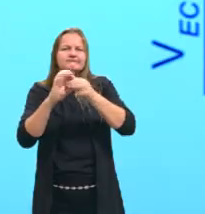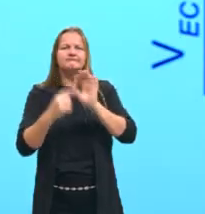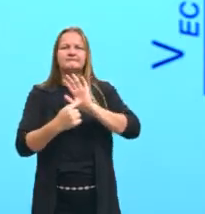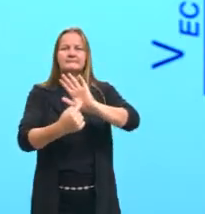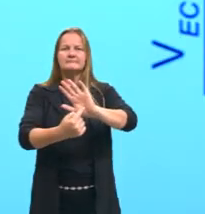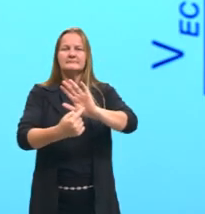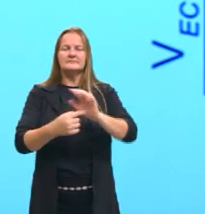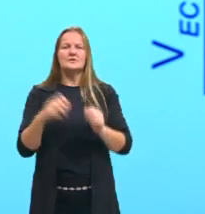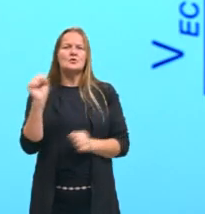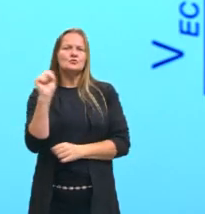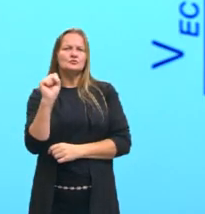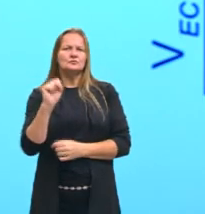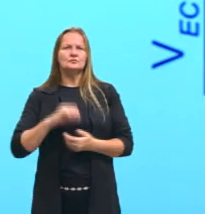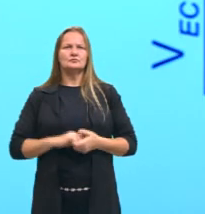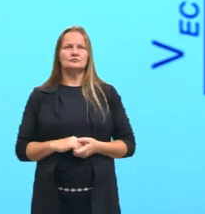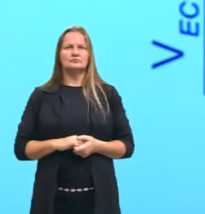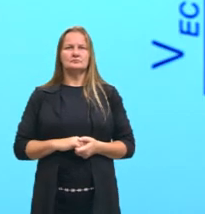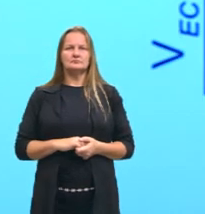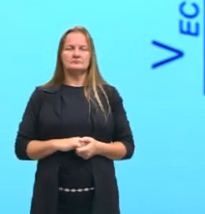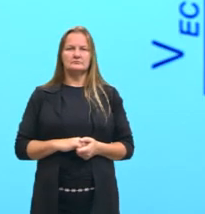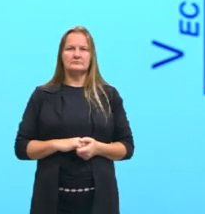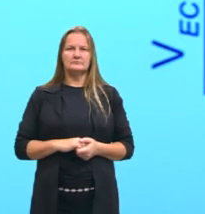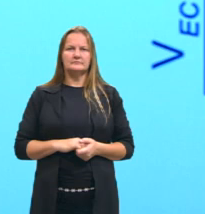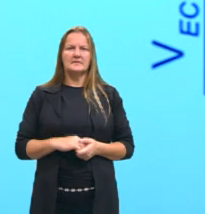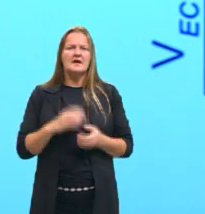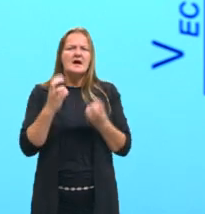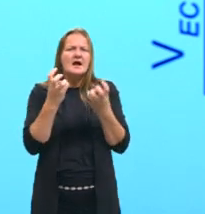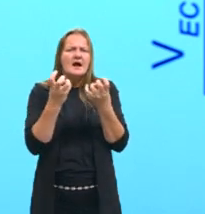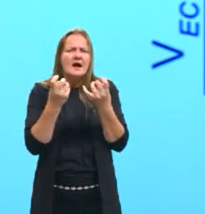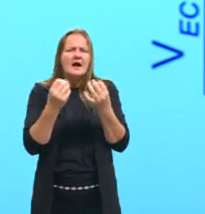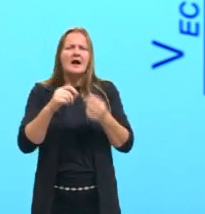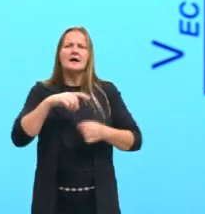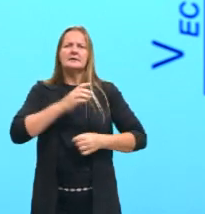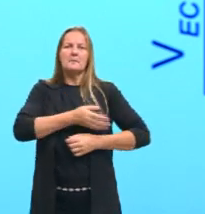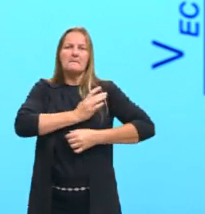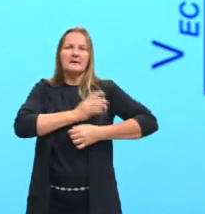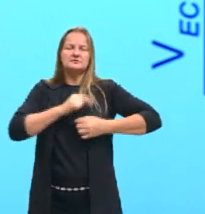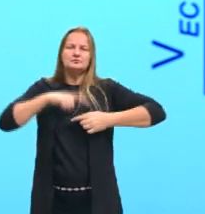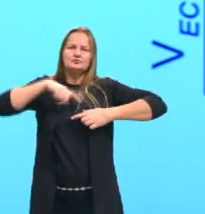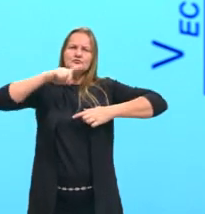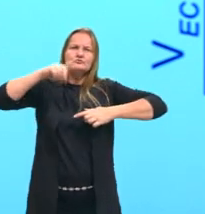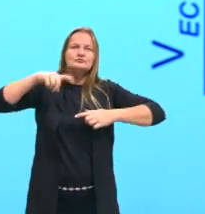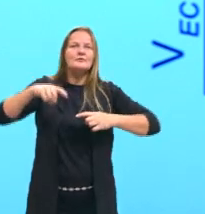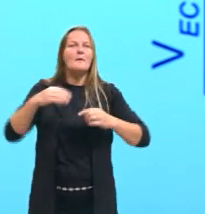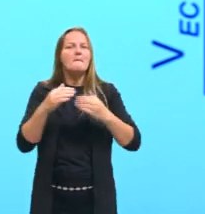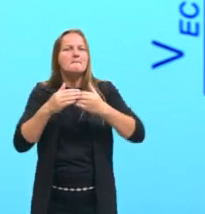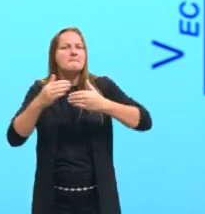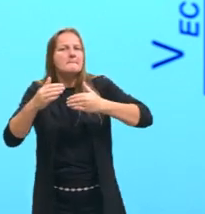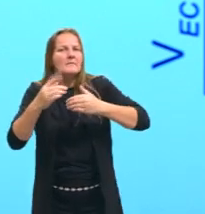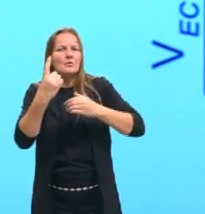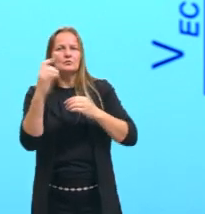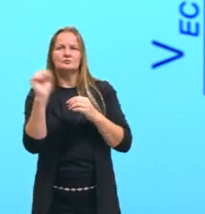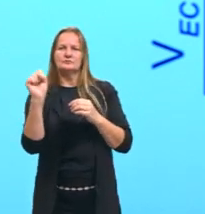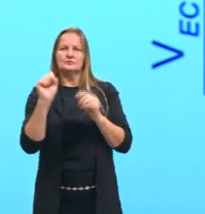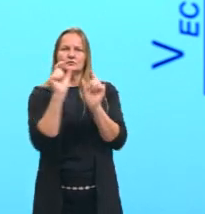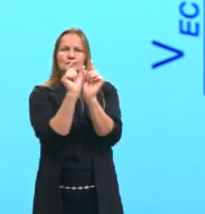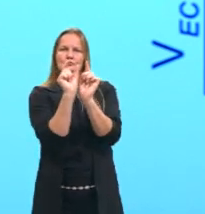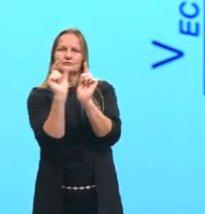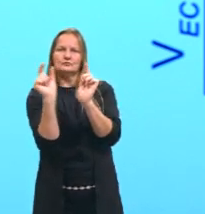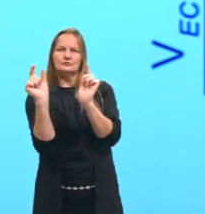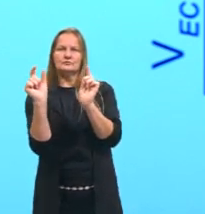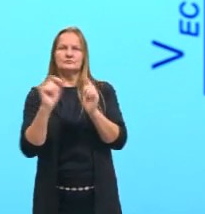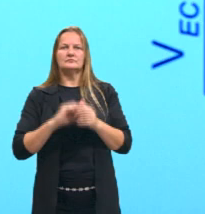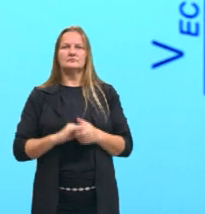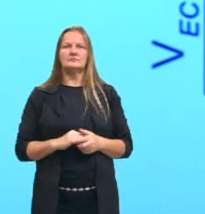Então, um segundo. A gente consegue ver que a cada batimento passou um segundo. O que quer dizer? Um